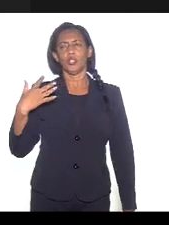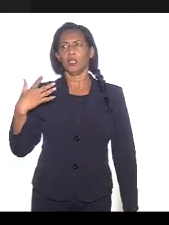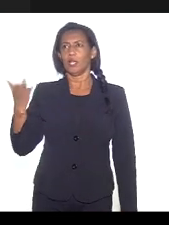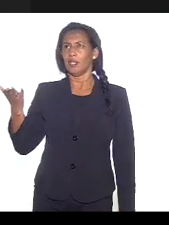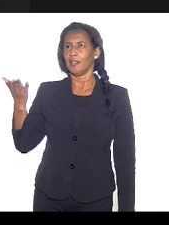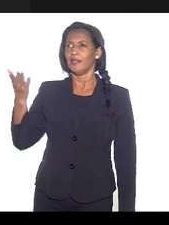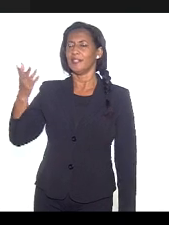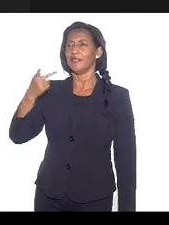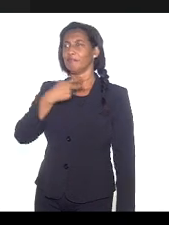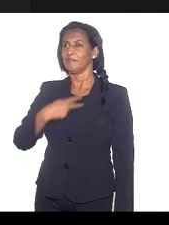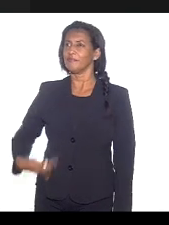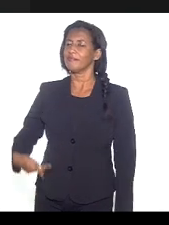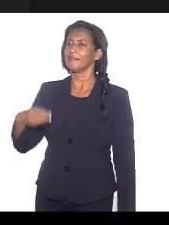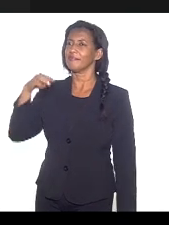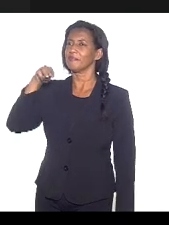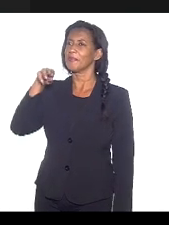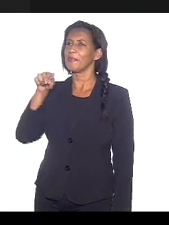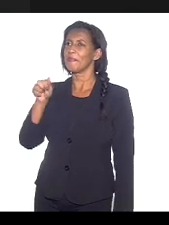Marta Rocha.